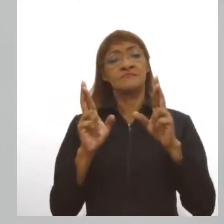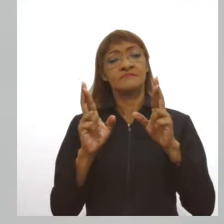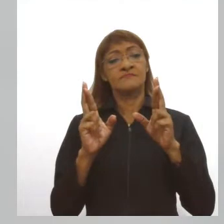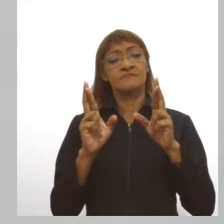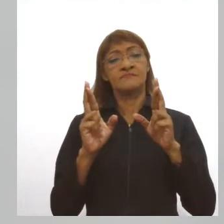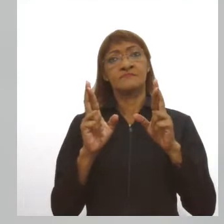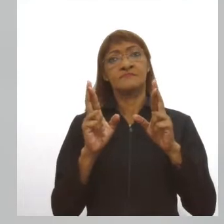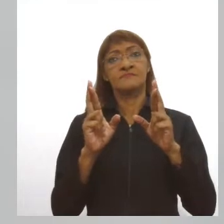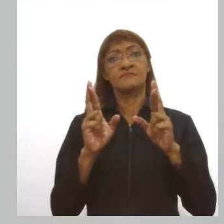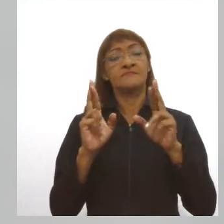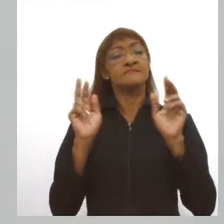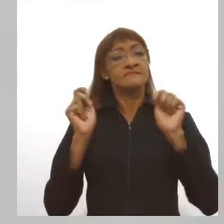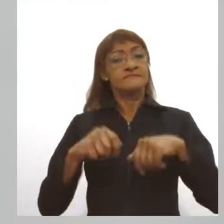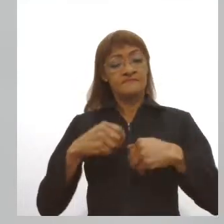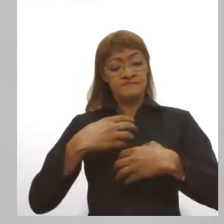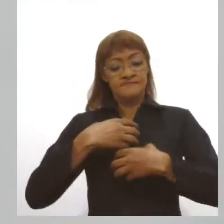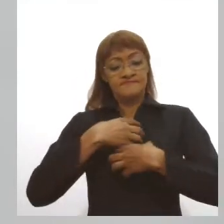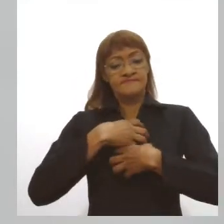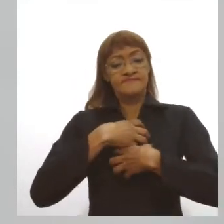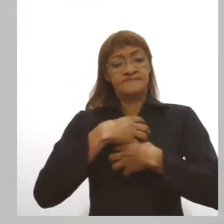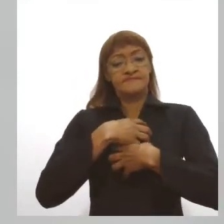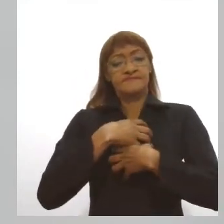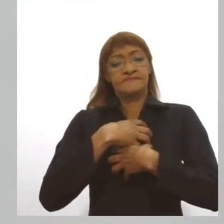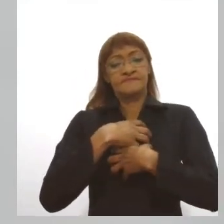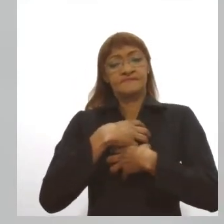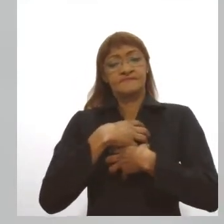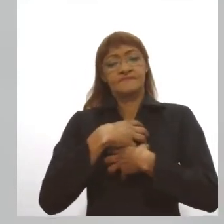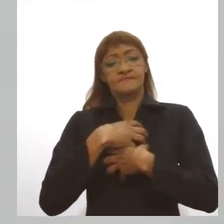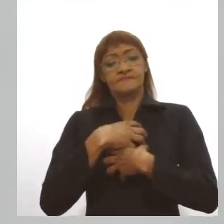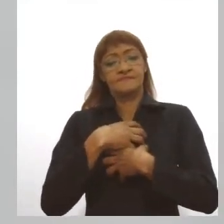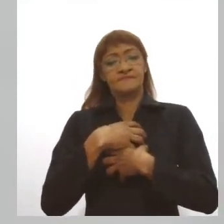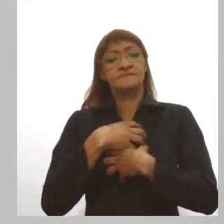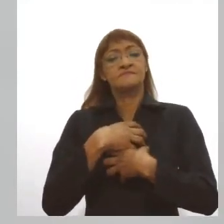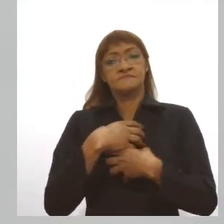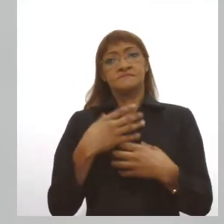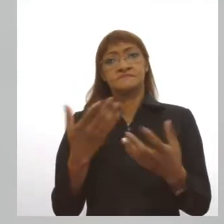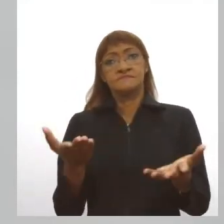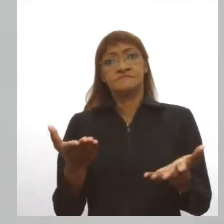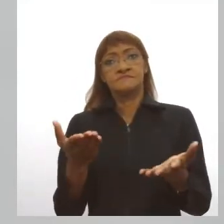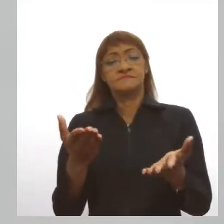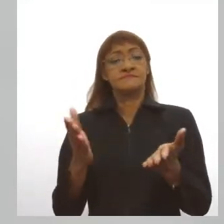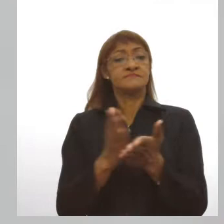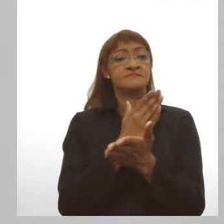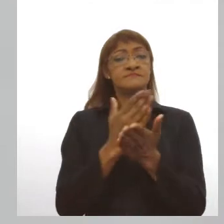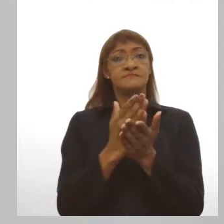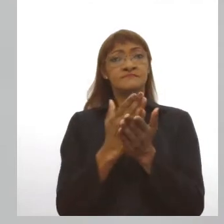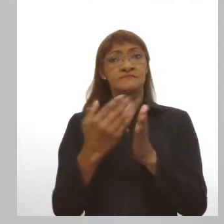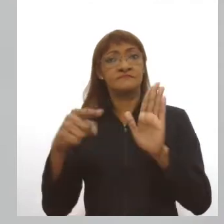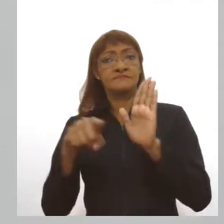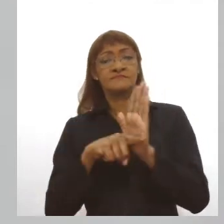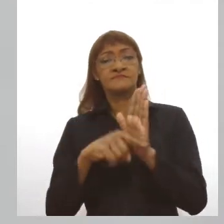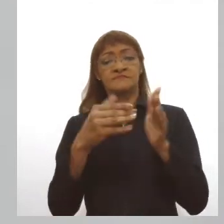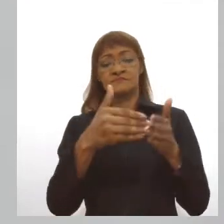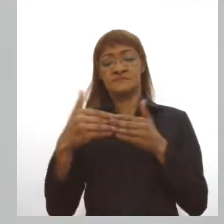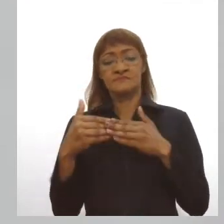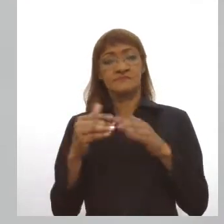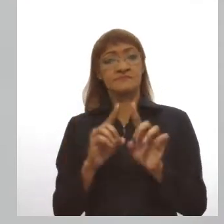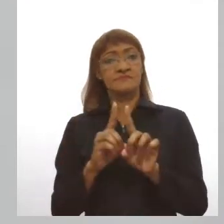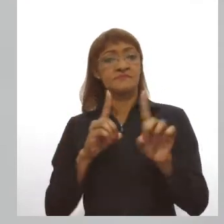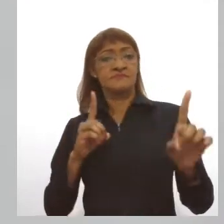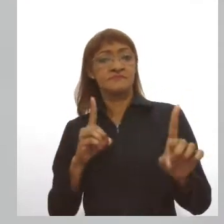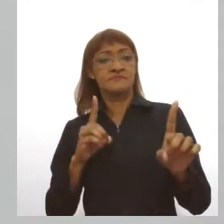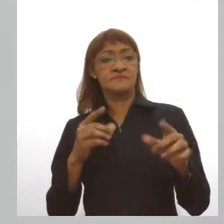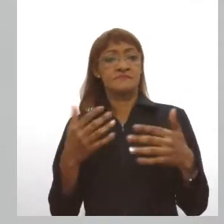alegria, buscar, como você falou, existem alguns sintomas negativos, o isolamento, o distanciamento, questão da